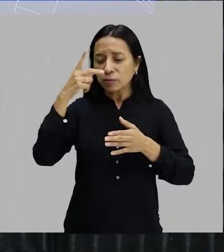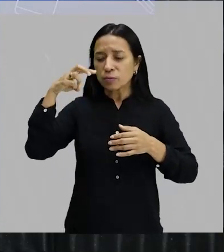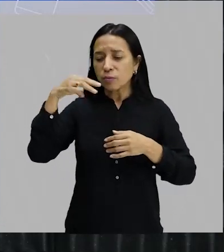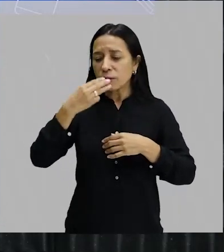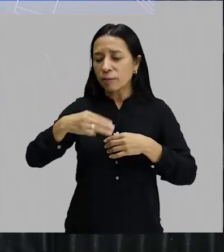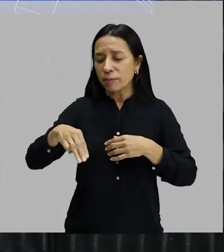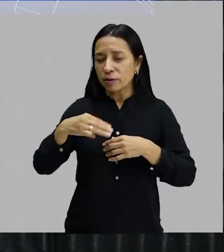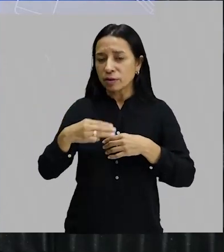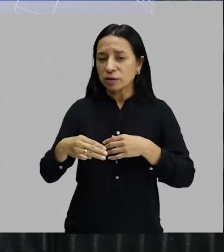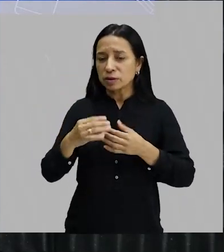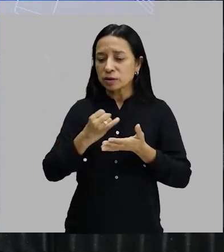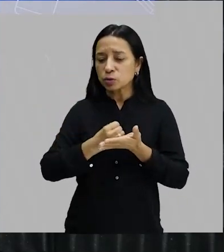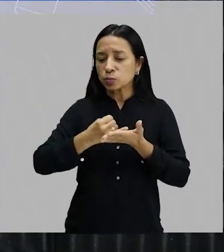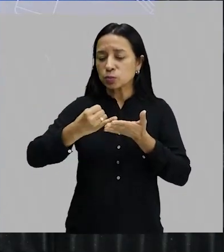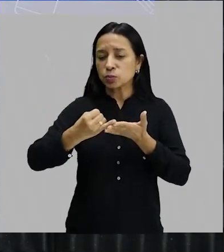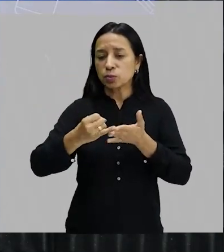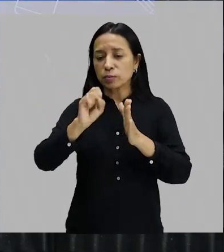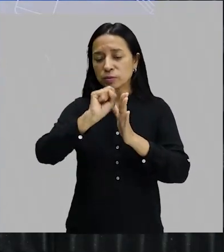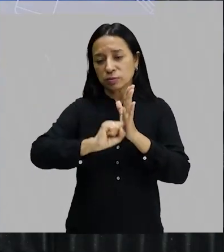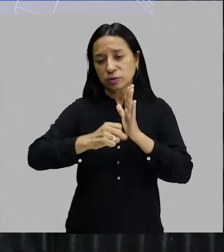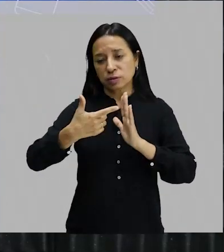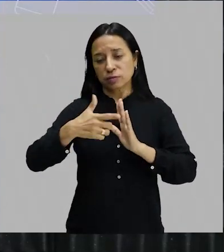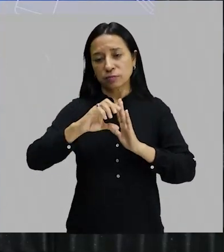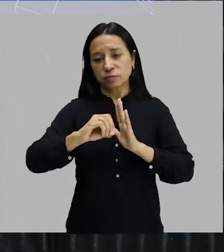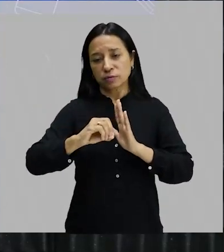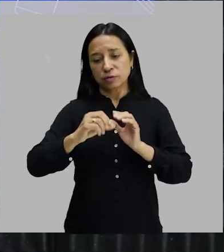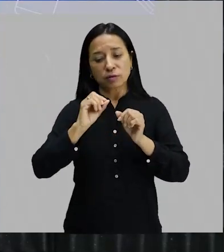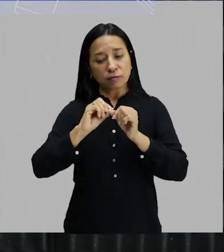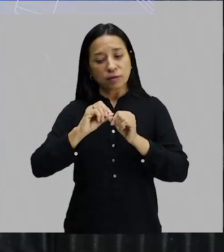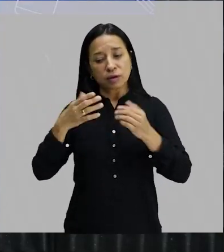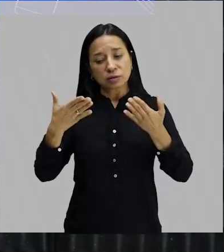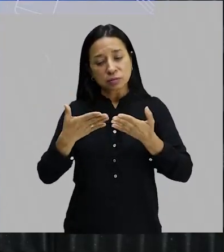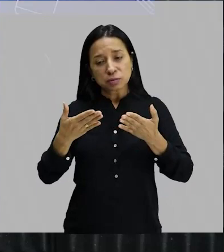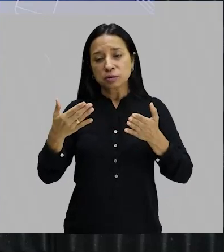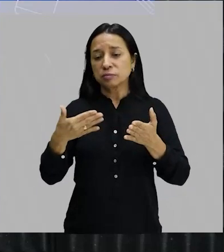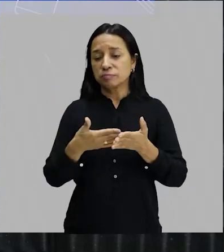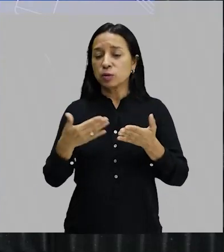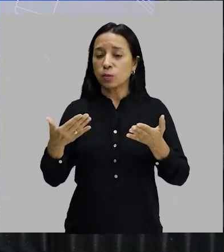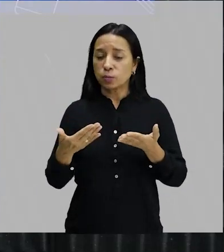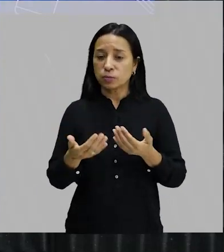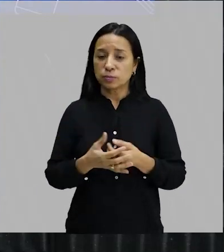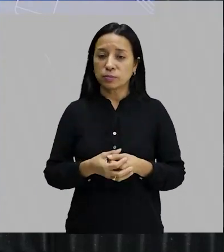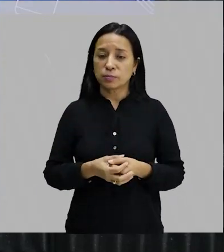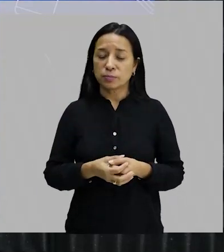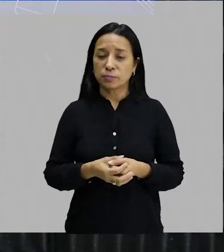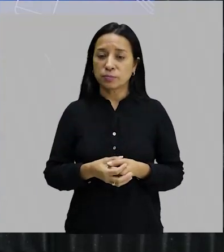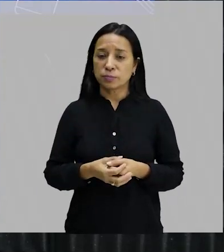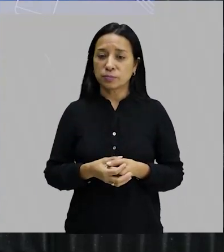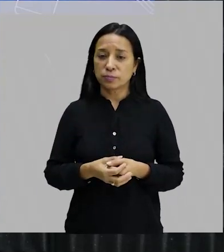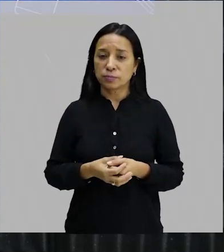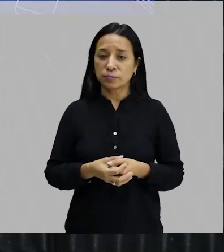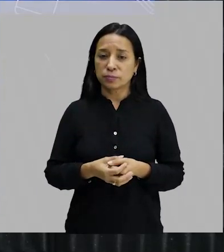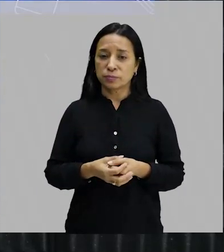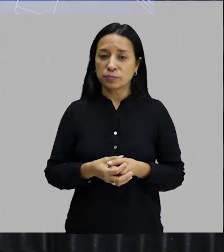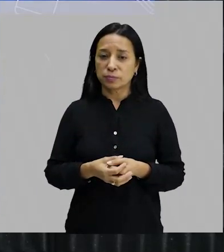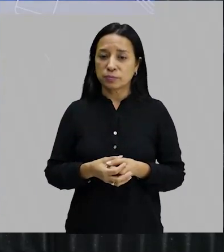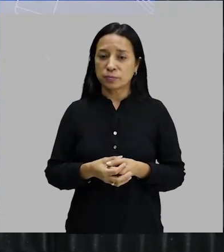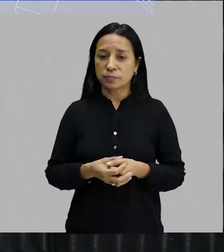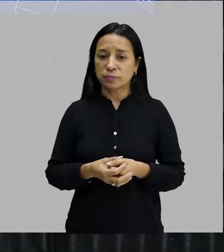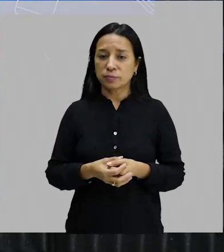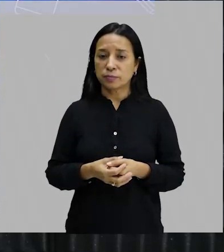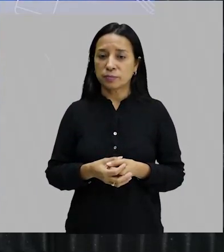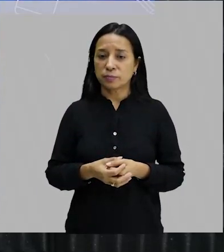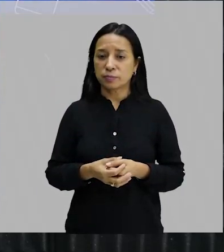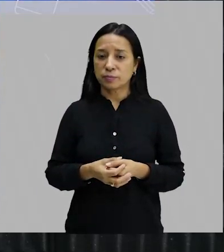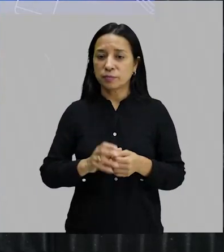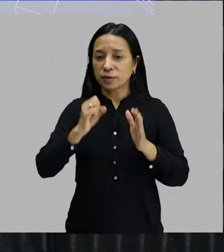início do século XX. E a gente faz isso até hoje. Isso despertou uma discussão que continua até hoje. Eliezer Moreira, que é o historiador que contou a história